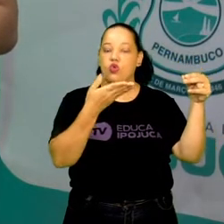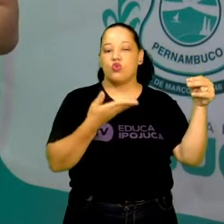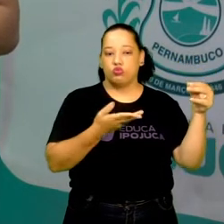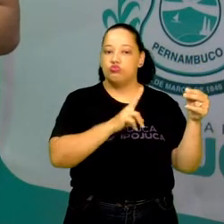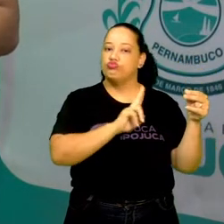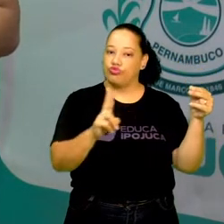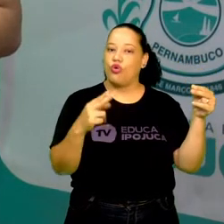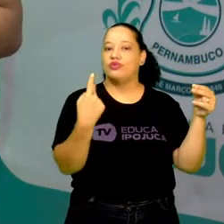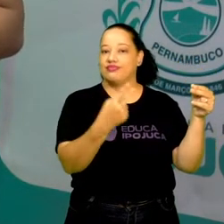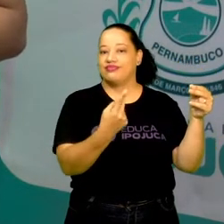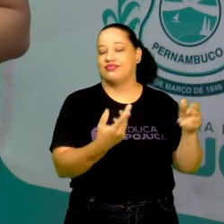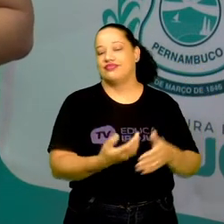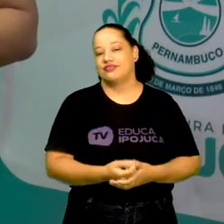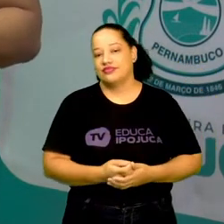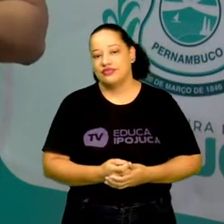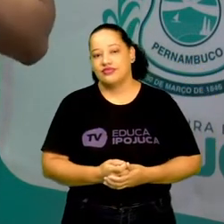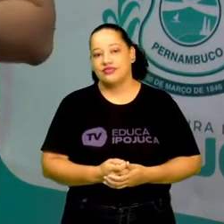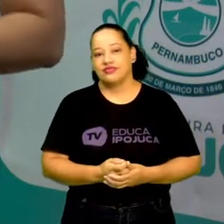nome.